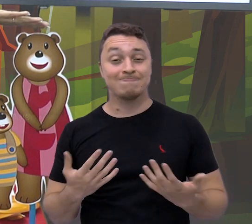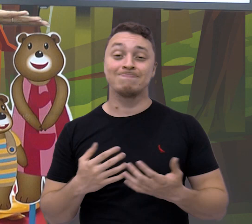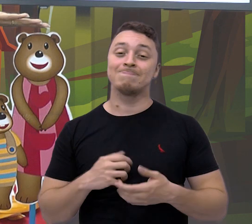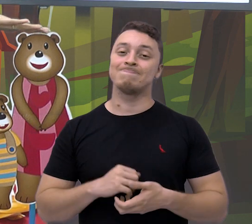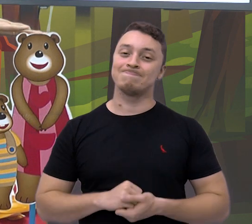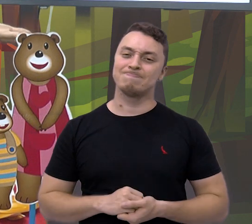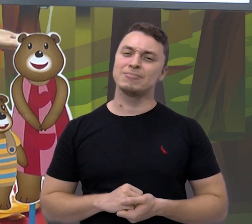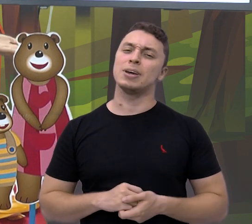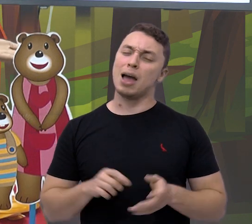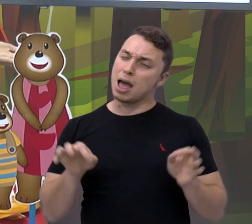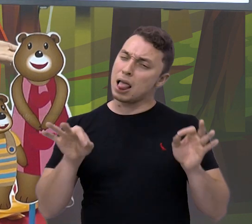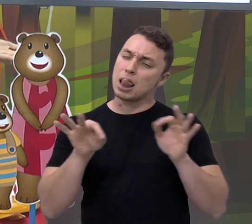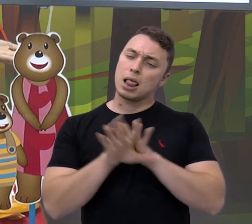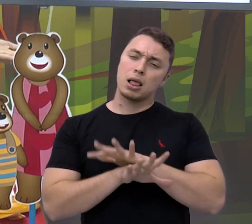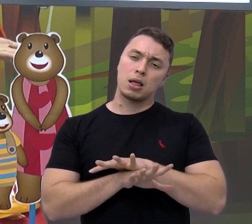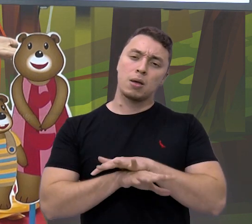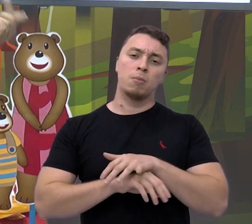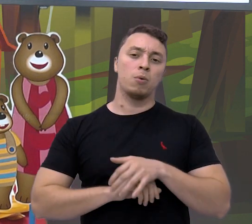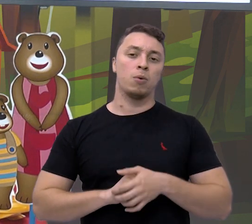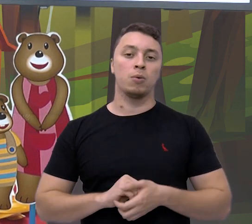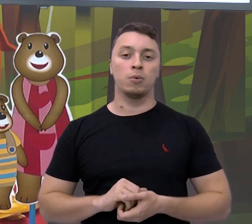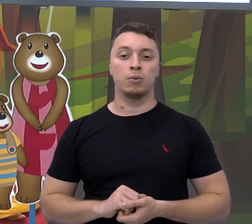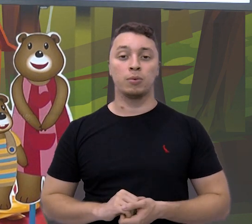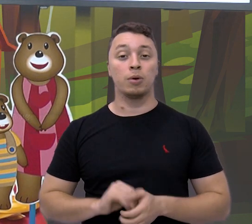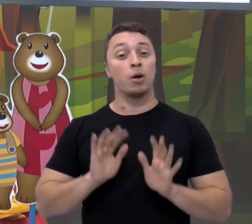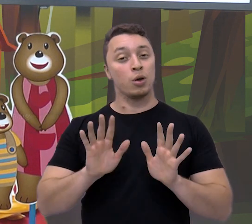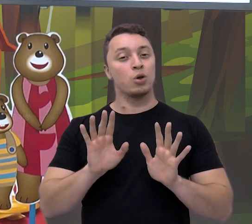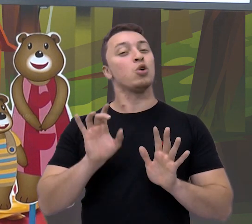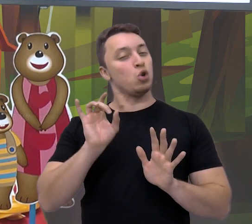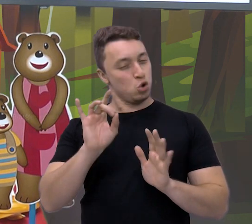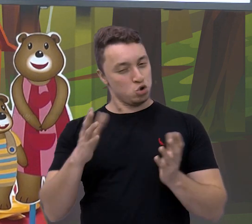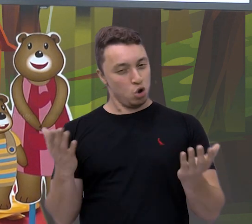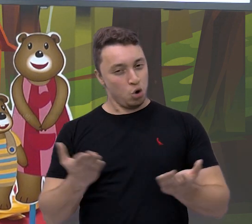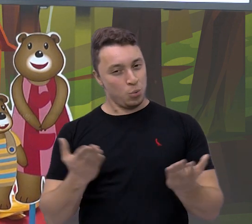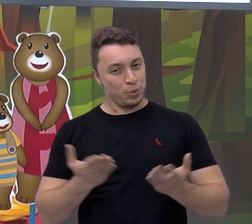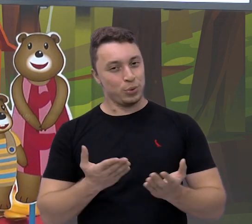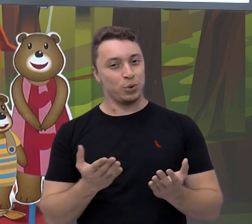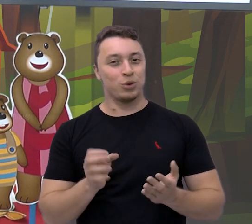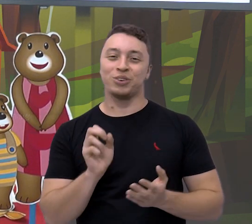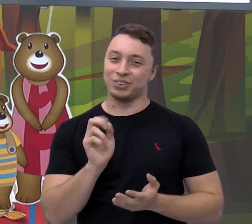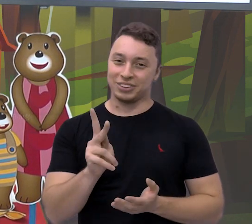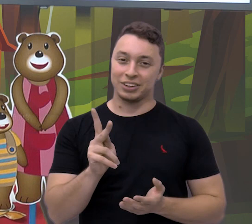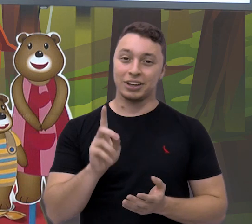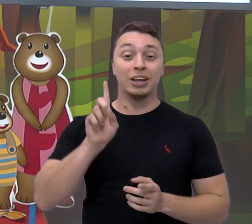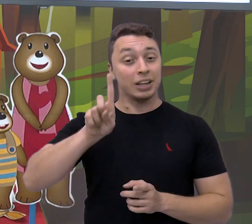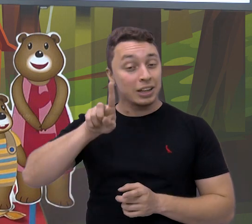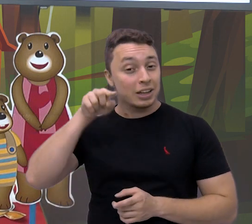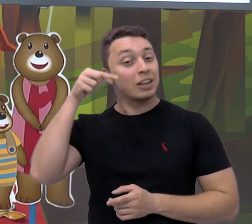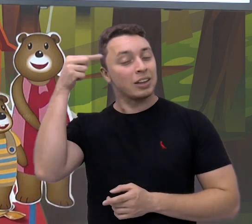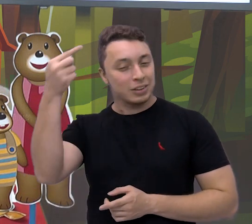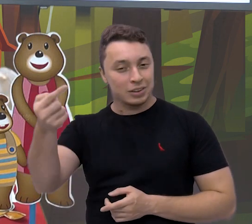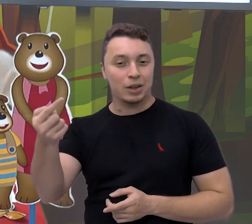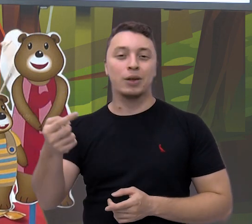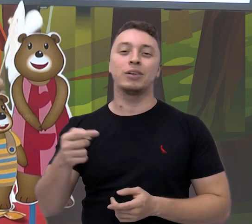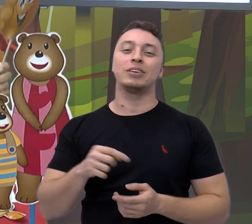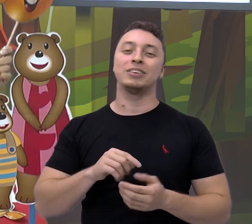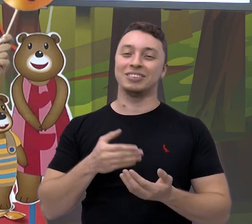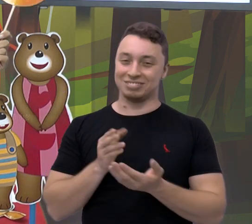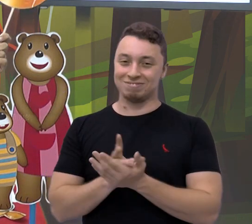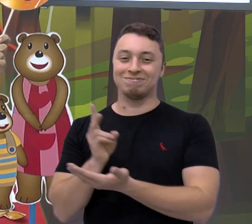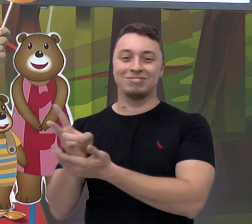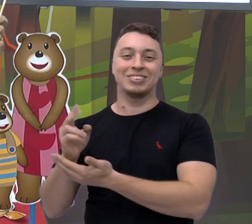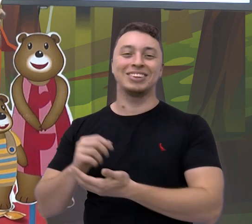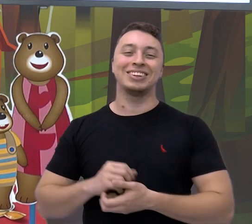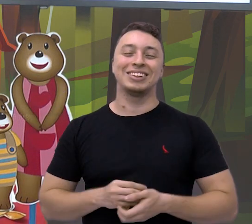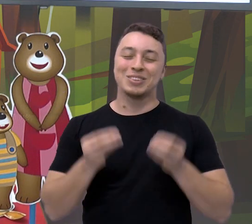já terminou. Mas é só por hoje, tá bom? Na próxima aula, a gente continua.